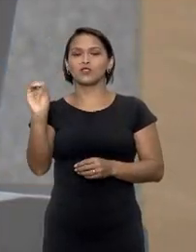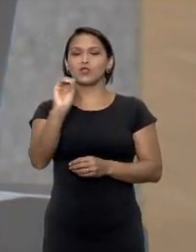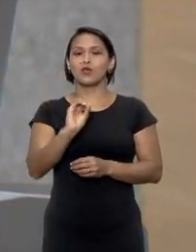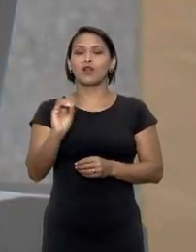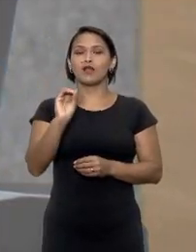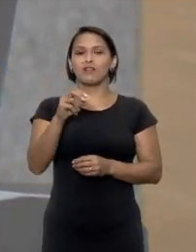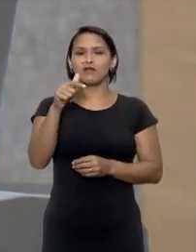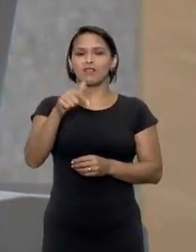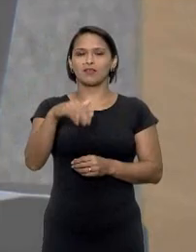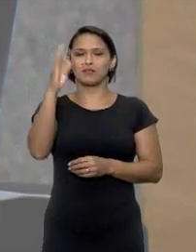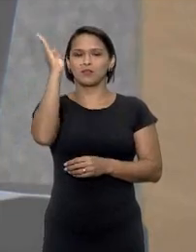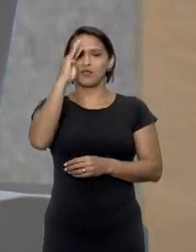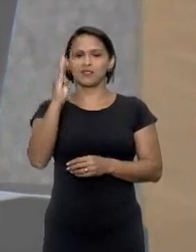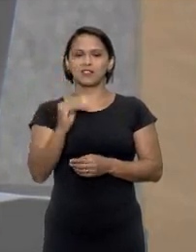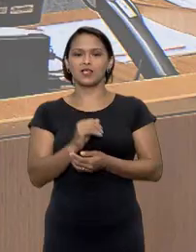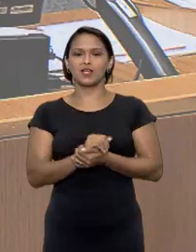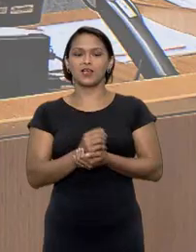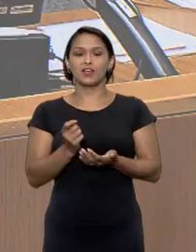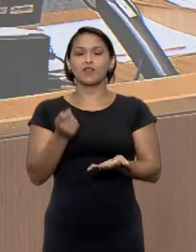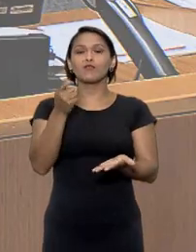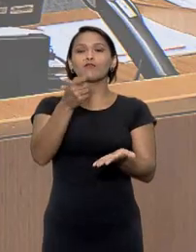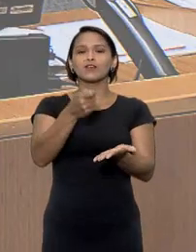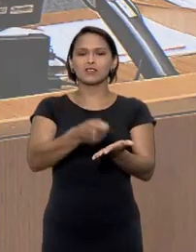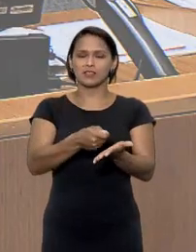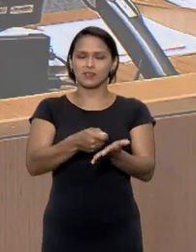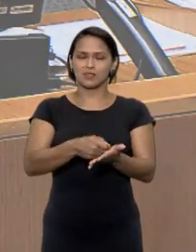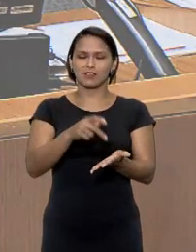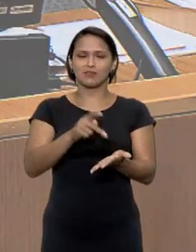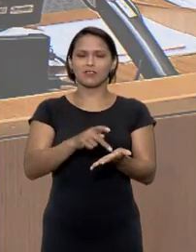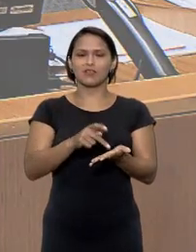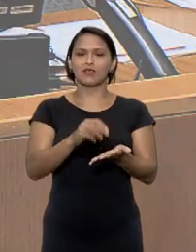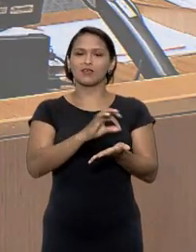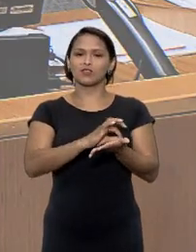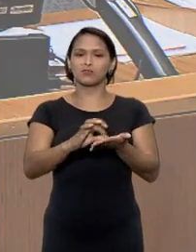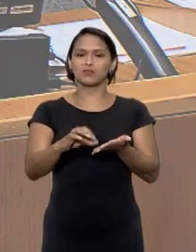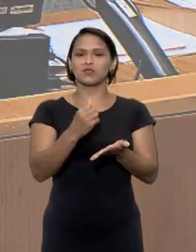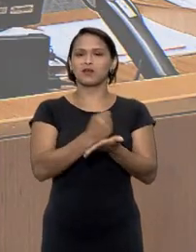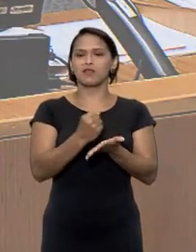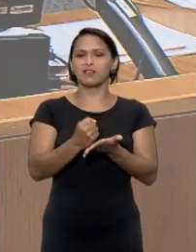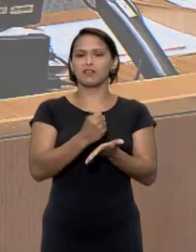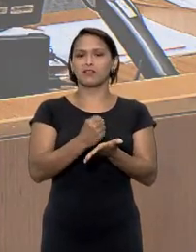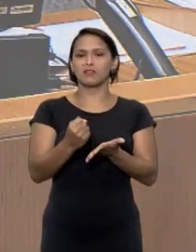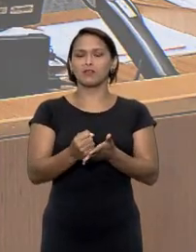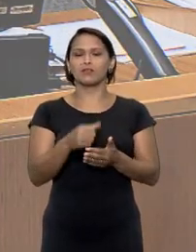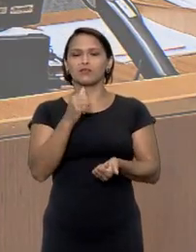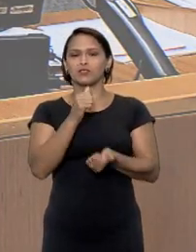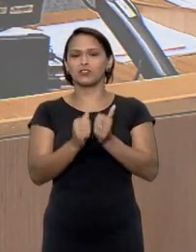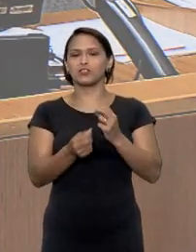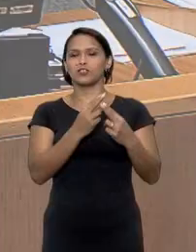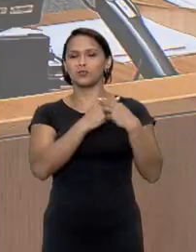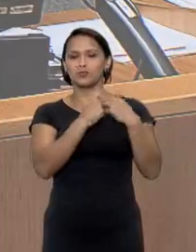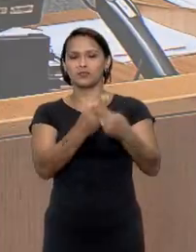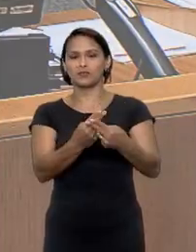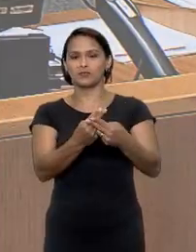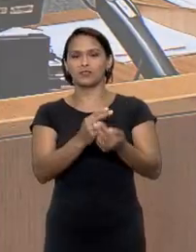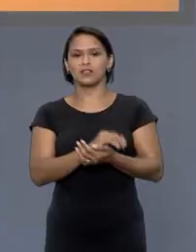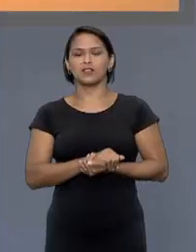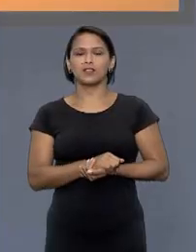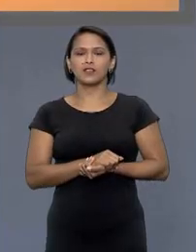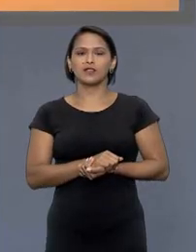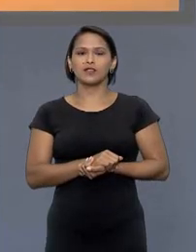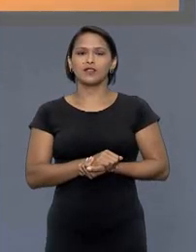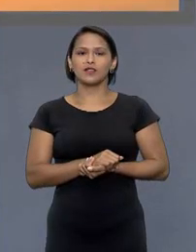ordem pública brasileira e foi proferida por autoridade competente eleita no contrato de representação